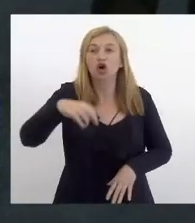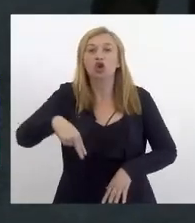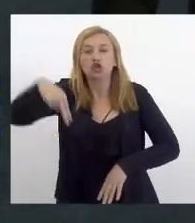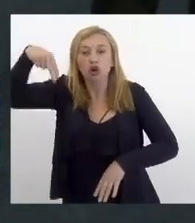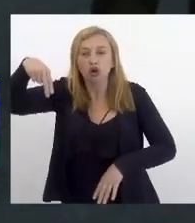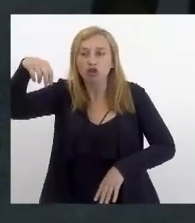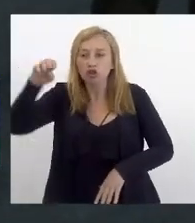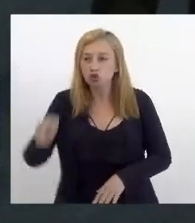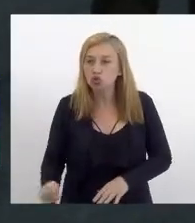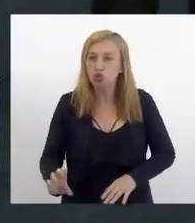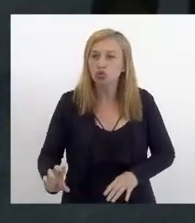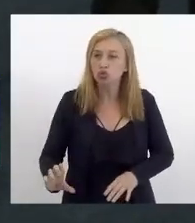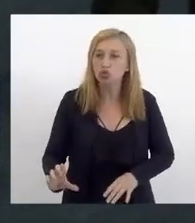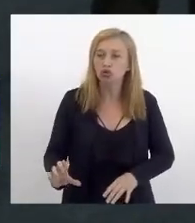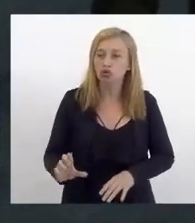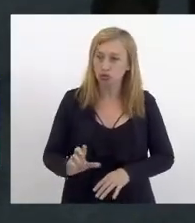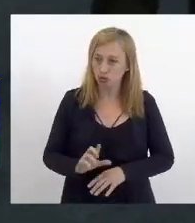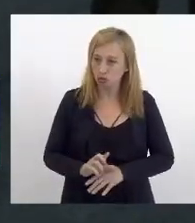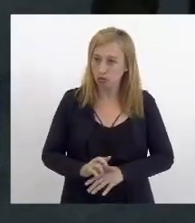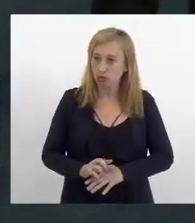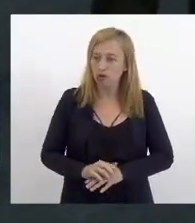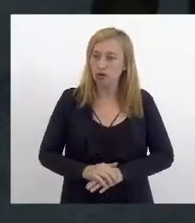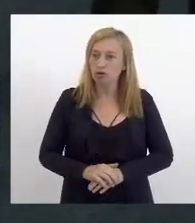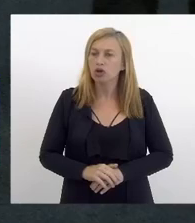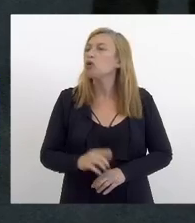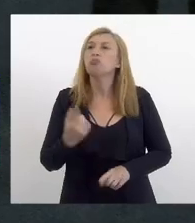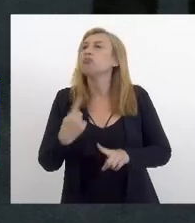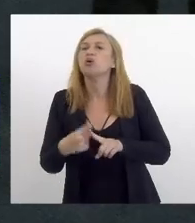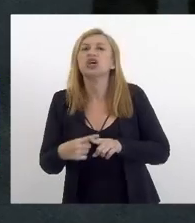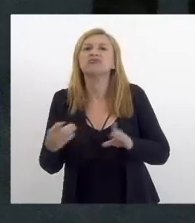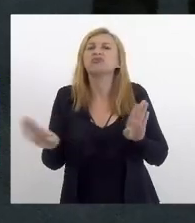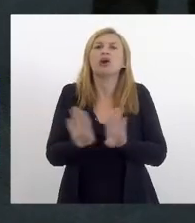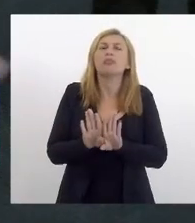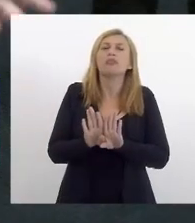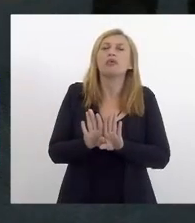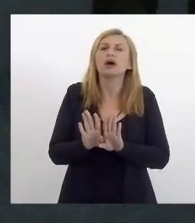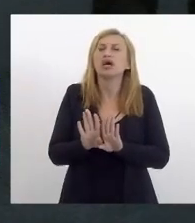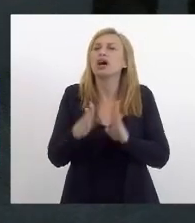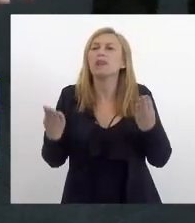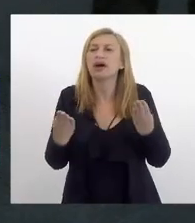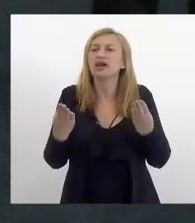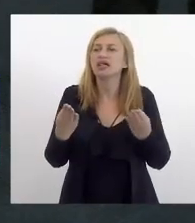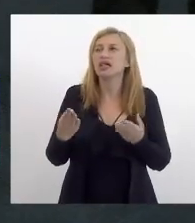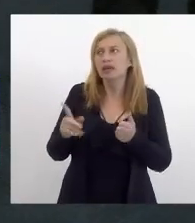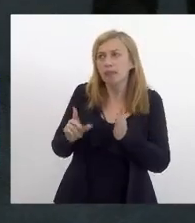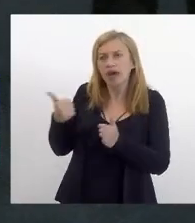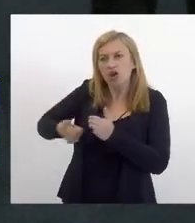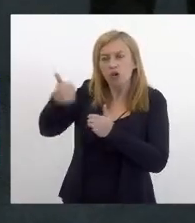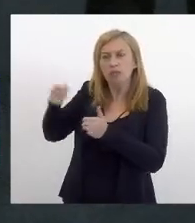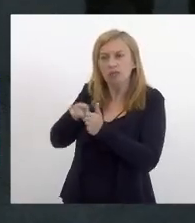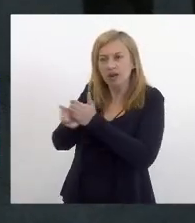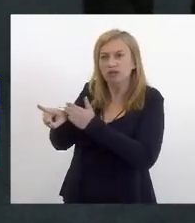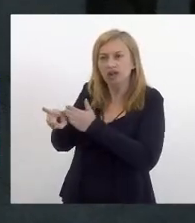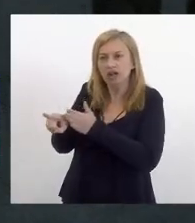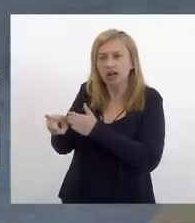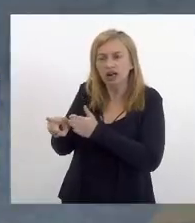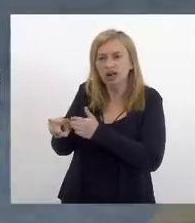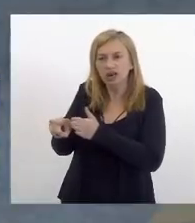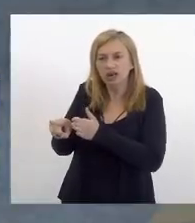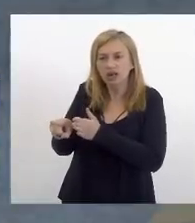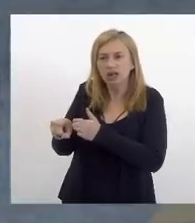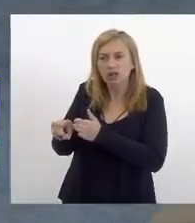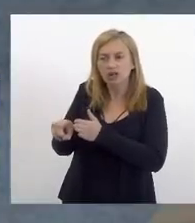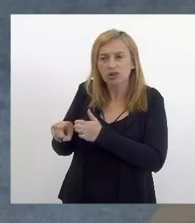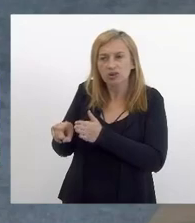fiscalismo não está aberto deputado por que não está aberto o hospital não é melhor a gente perguntar ao governador mas